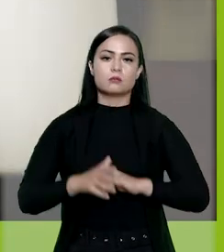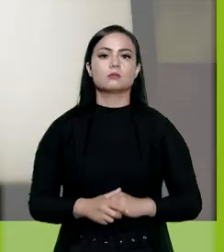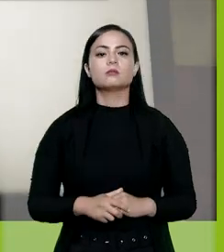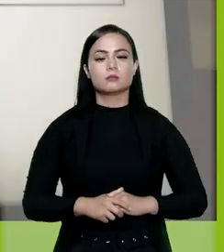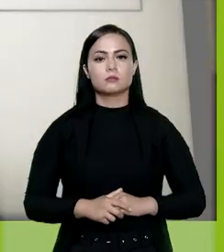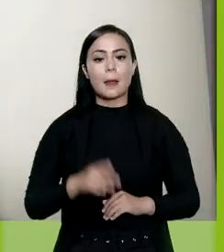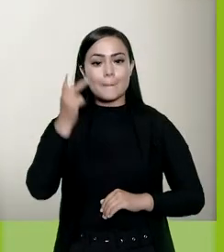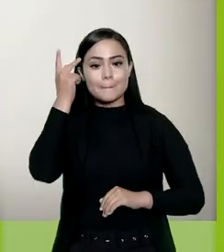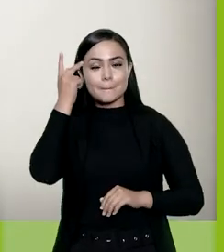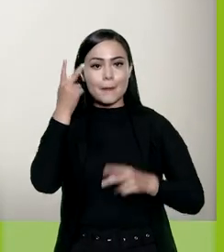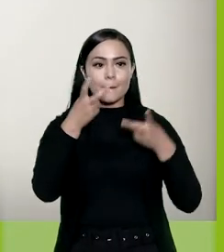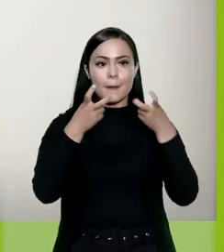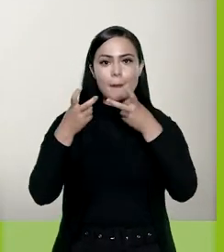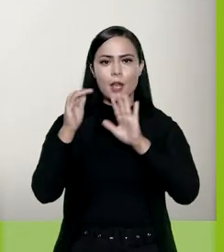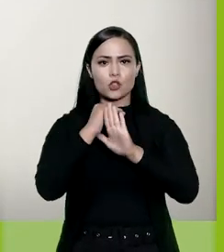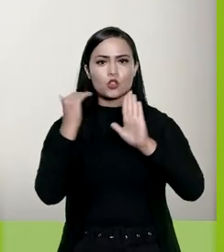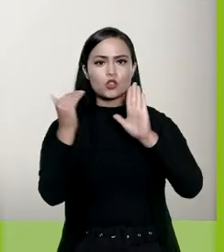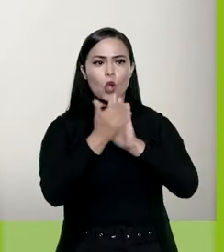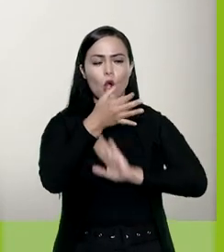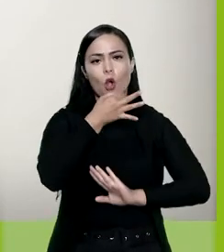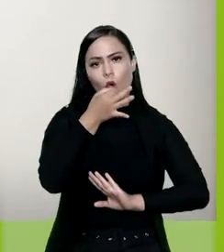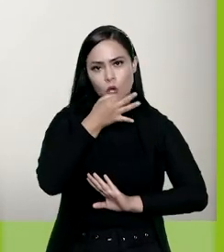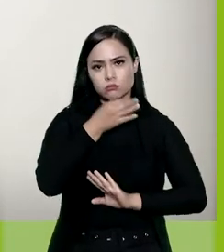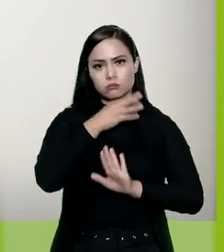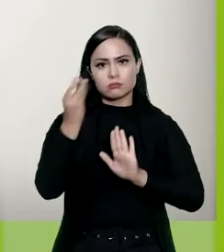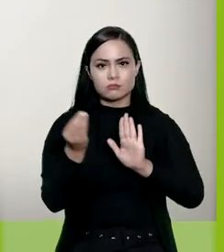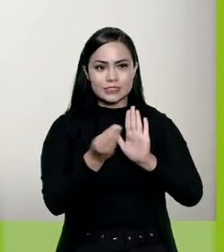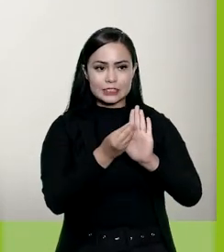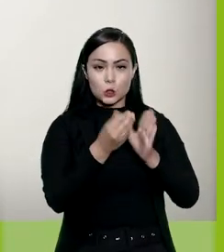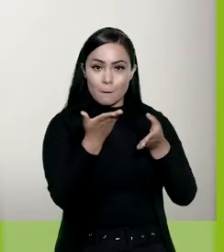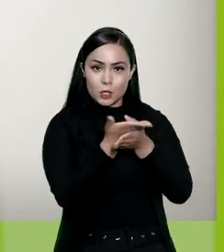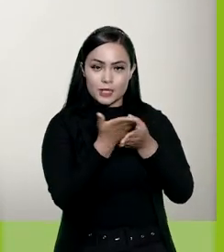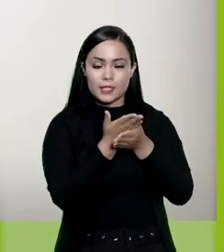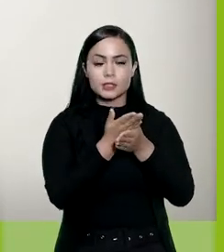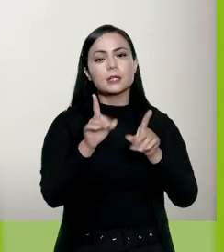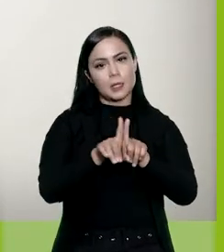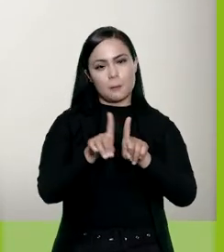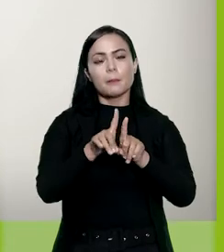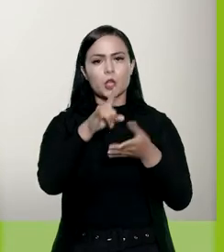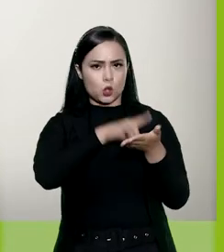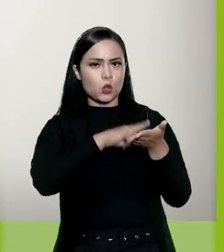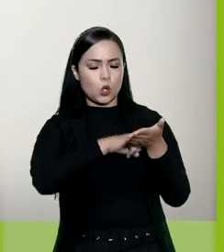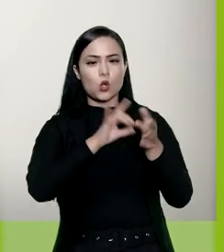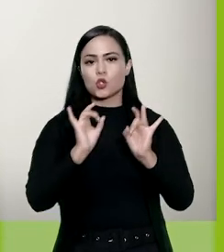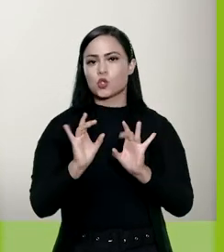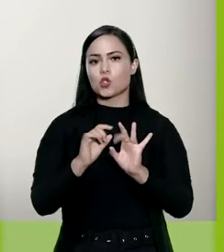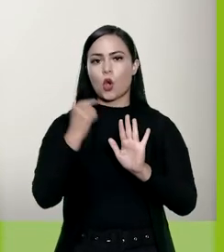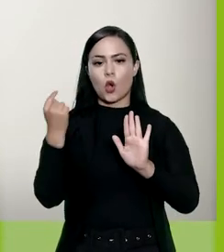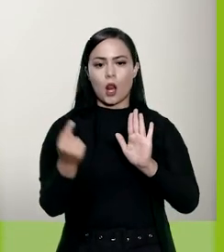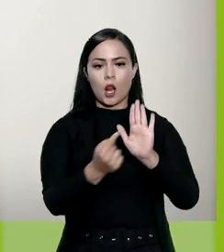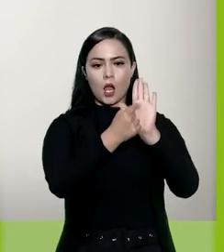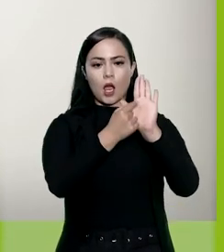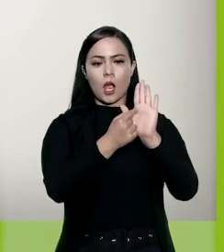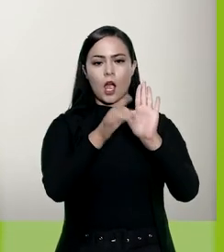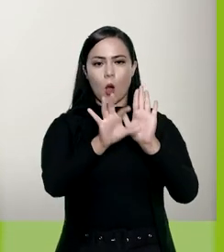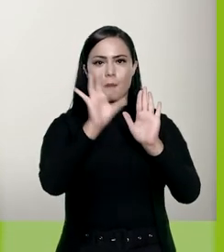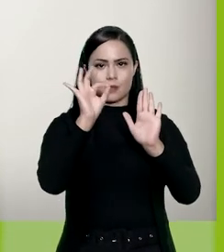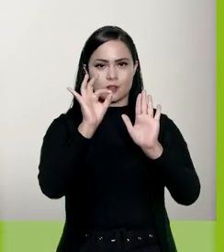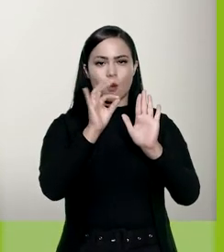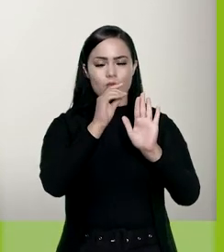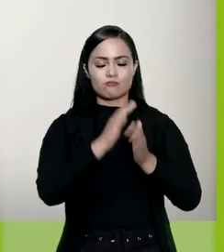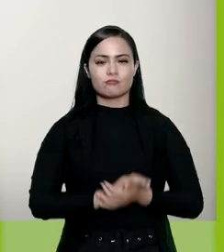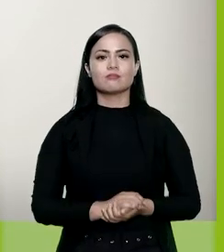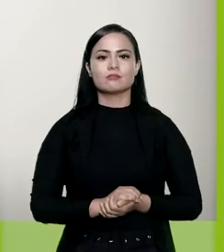estabelecido. Para visualizar todos os comentários inseridos no processo e nos documentos, é só clicar